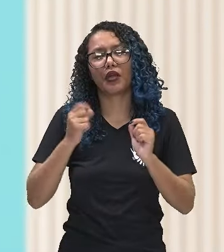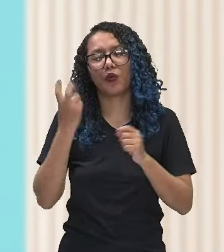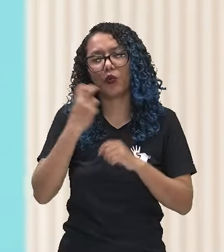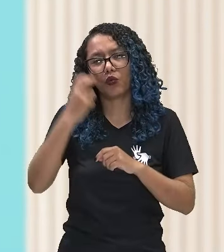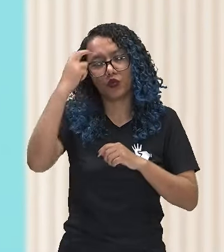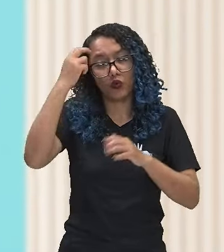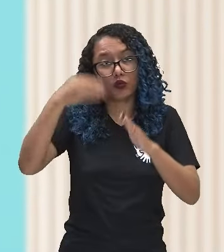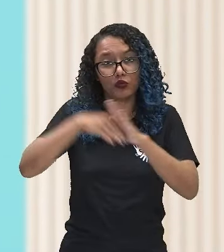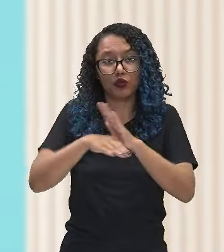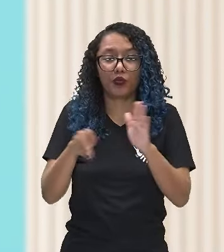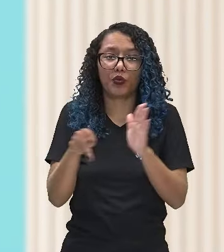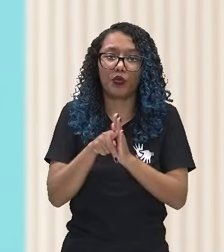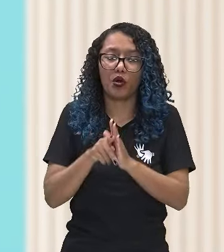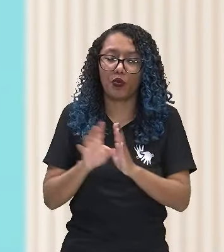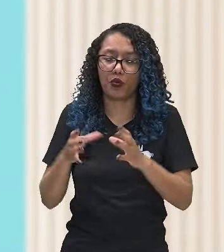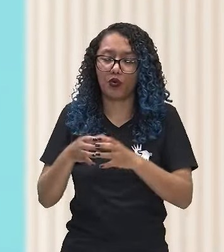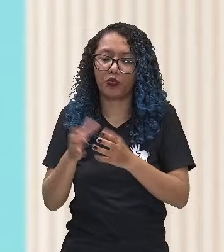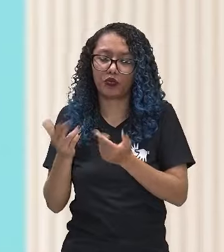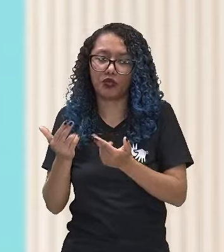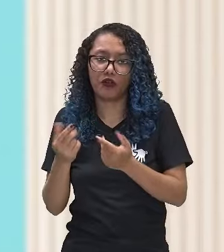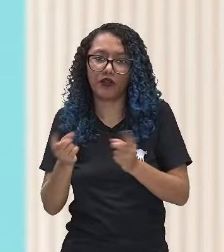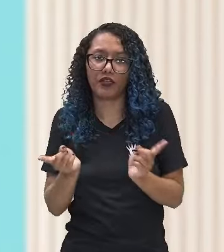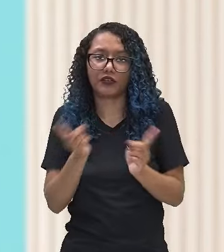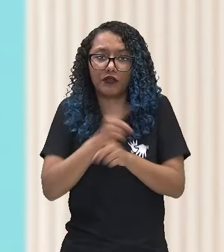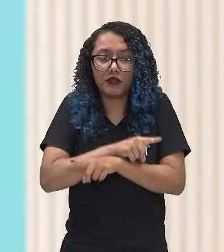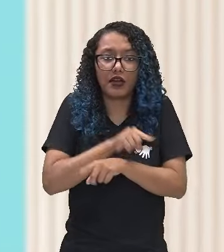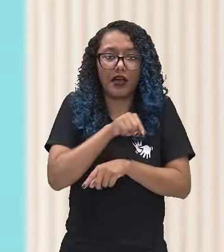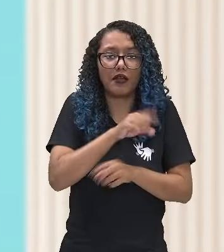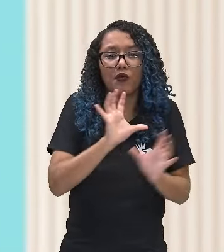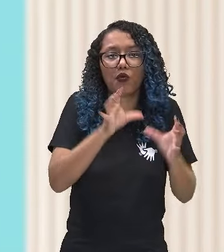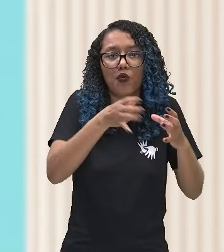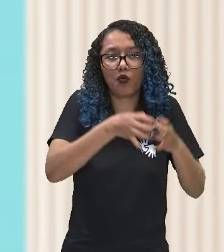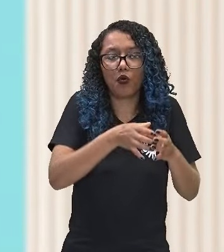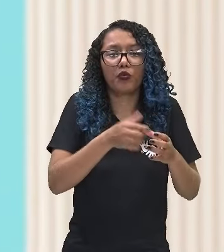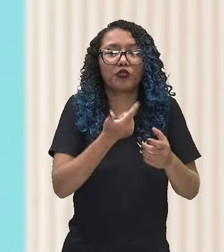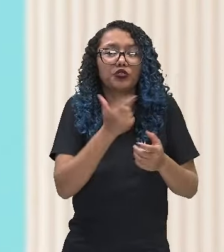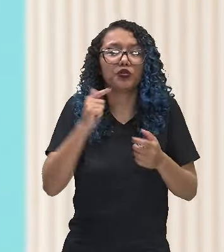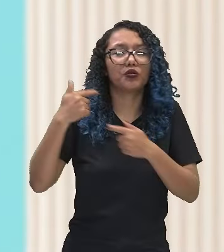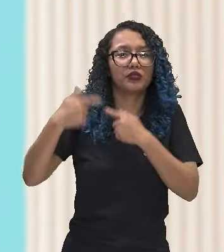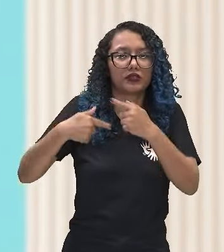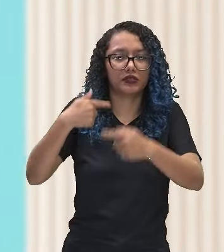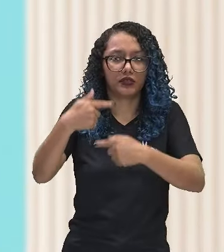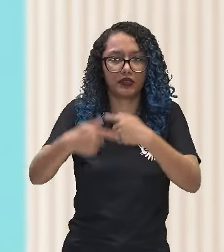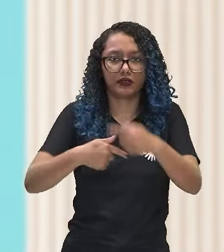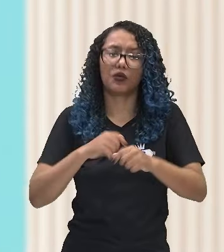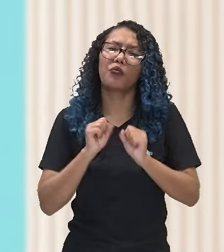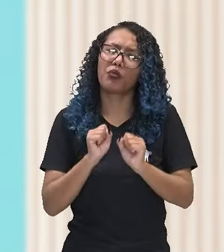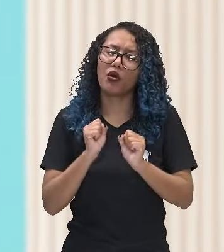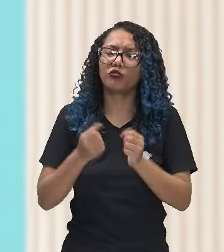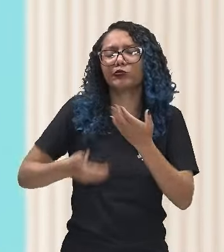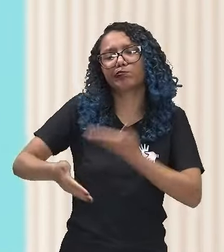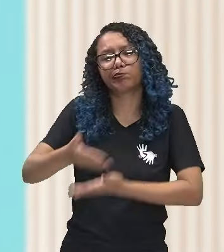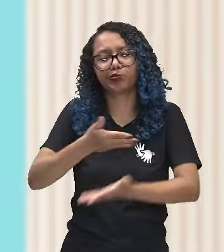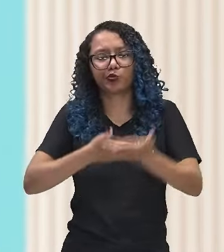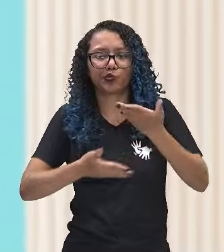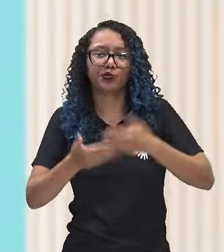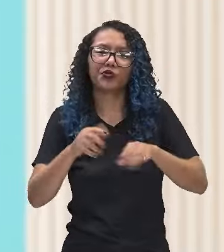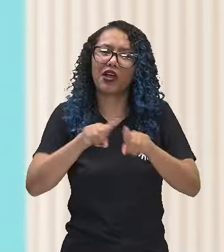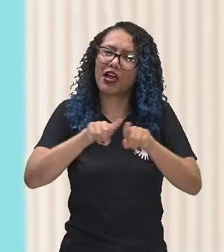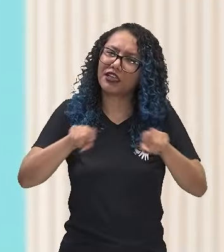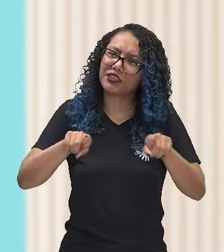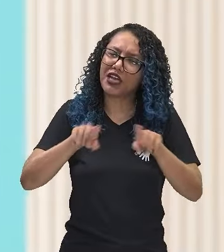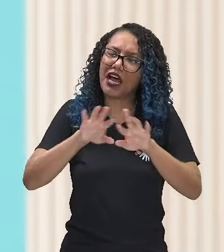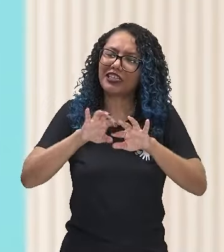opõe à cultura de outras gerações, tratando, às vezes, de socialização contínua, hora de rupturas,